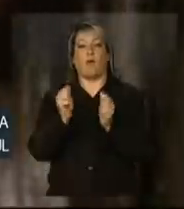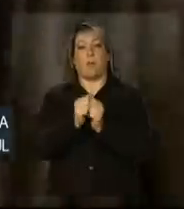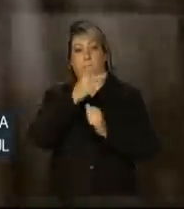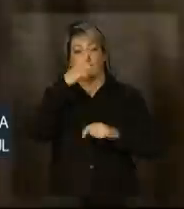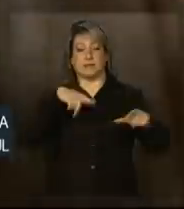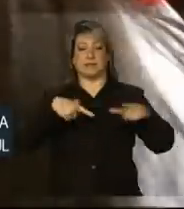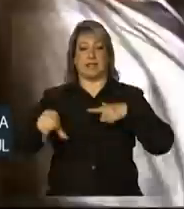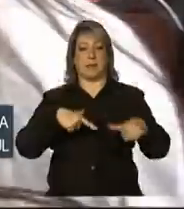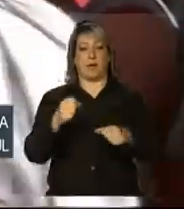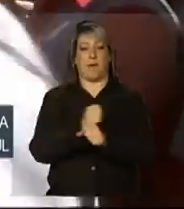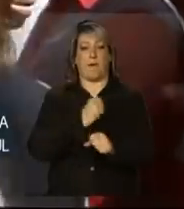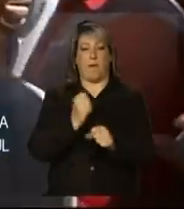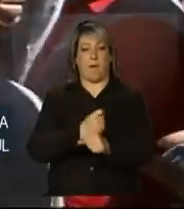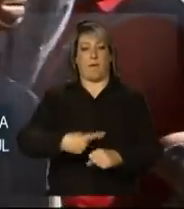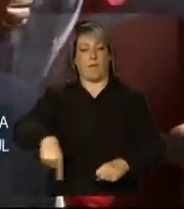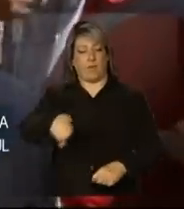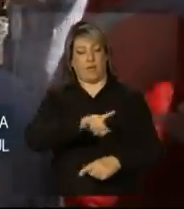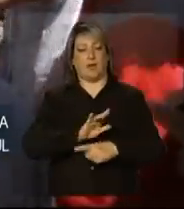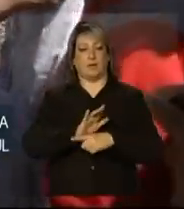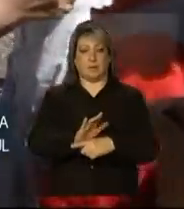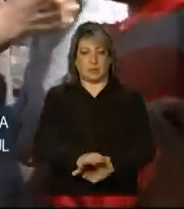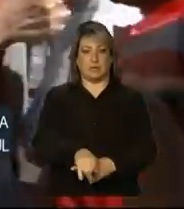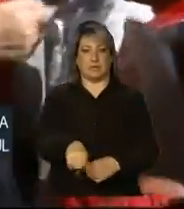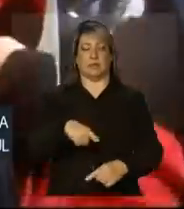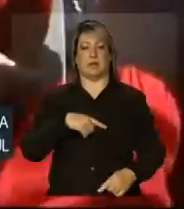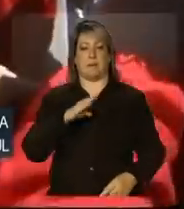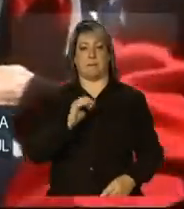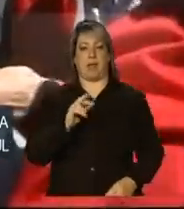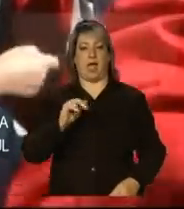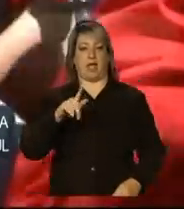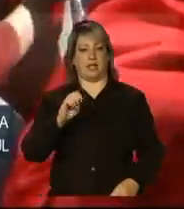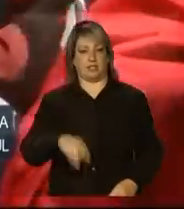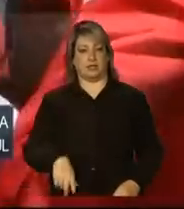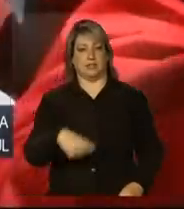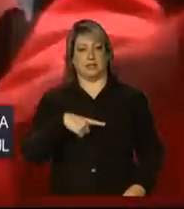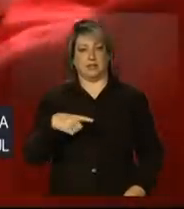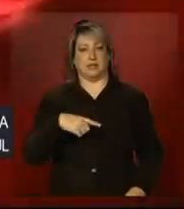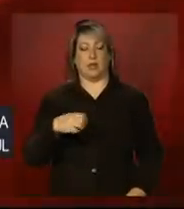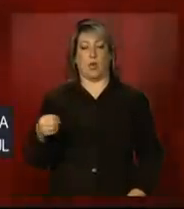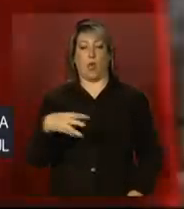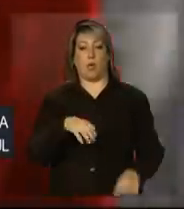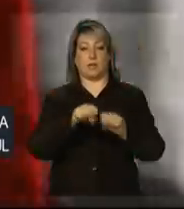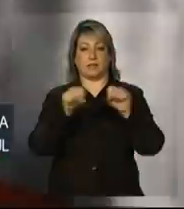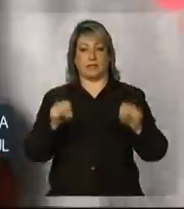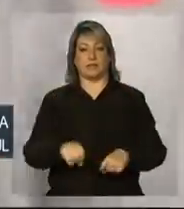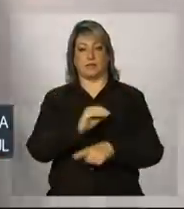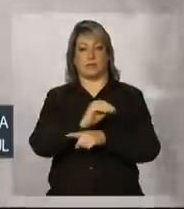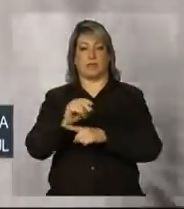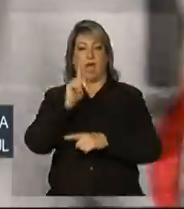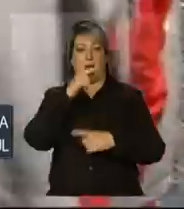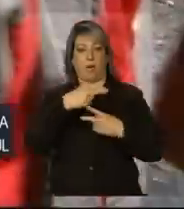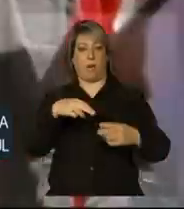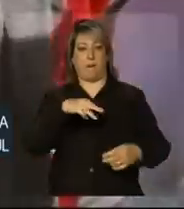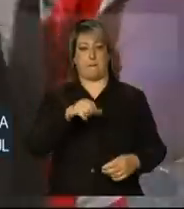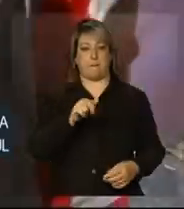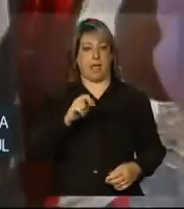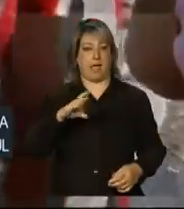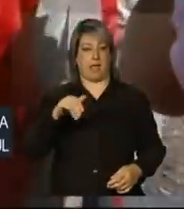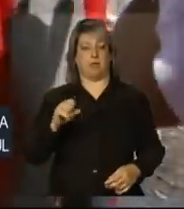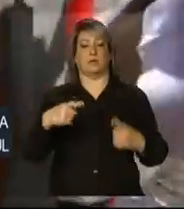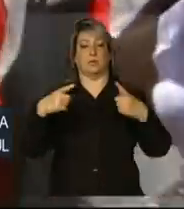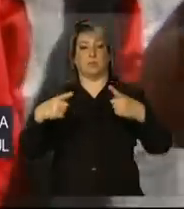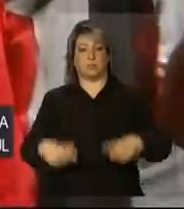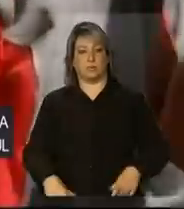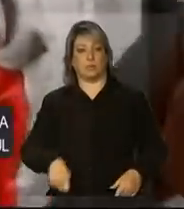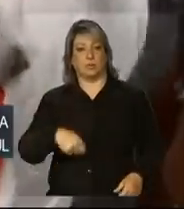funcionários que ajudaram a construir a barragem, o novo sistema de abastecimento de água de Caxias do Sul,